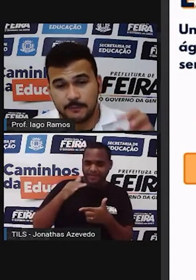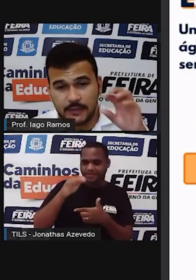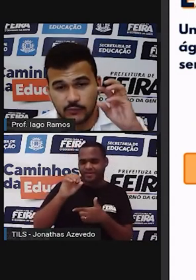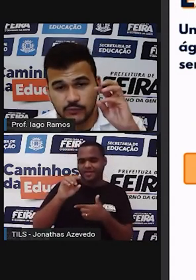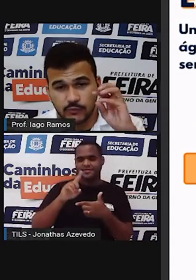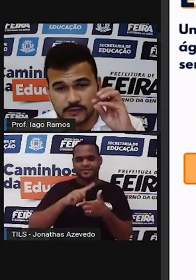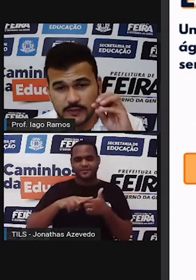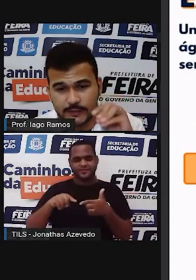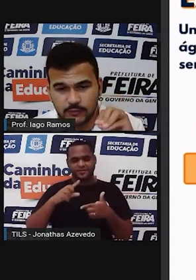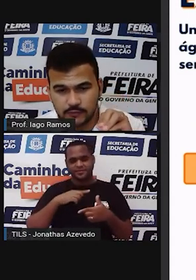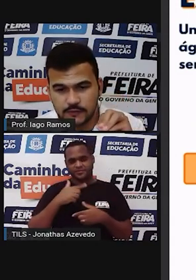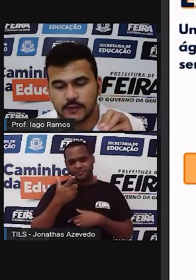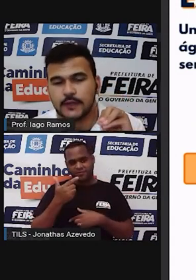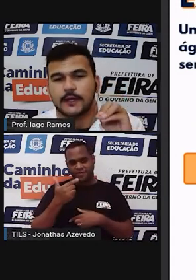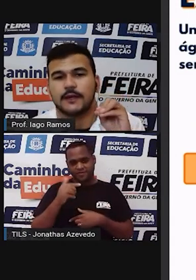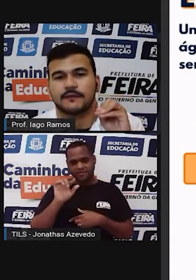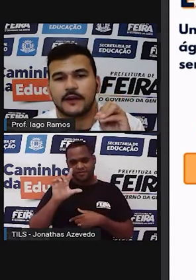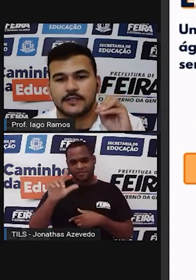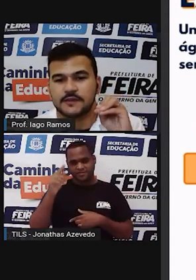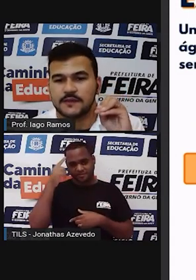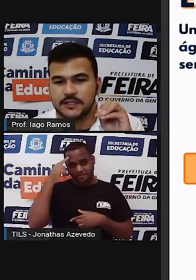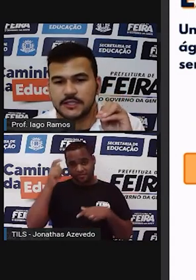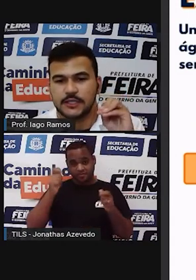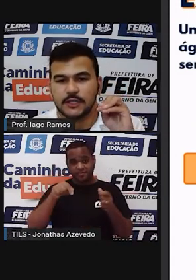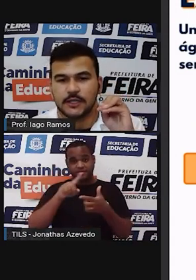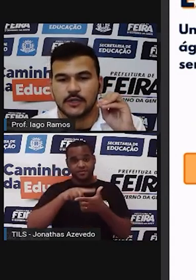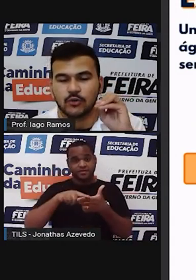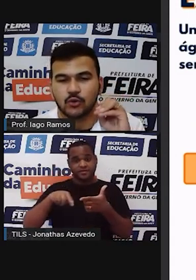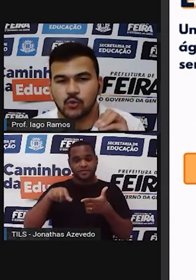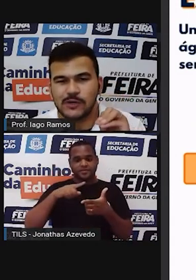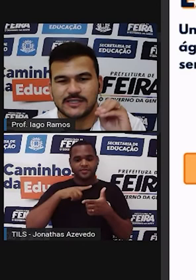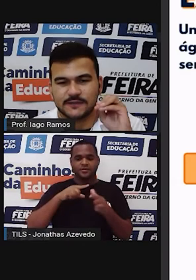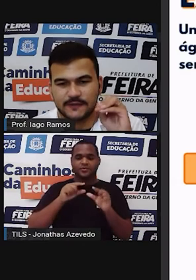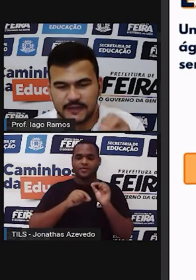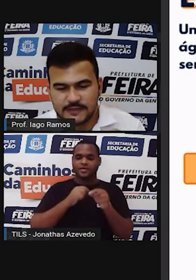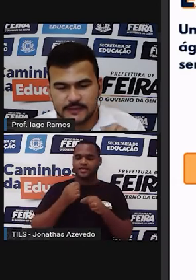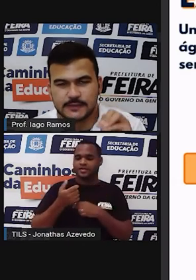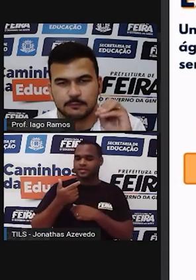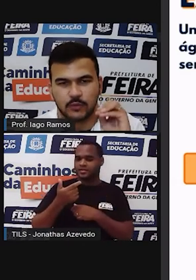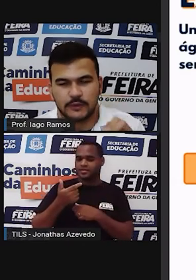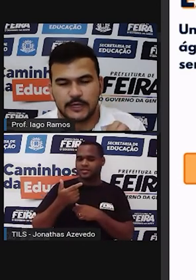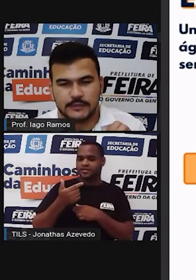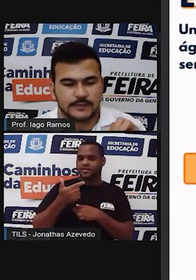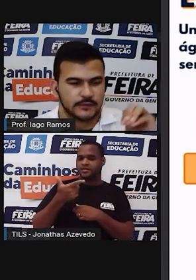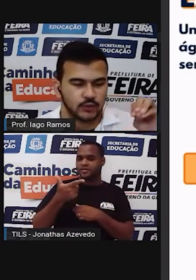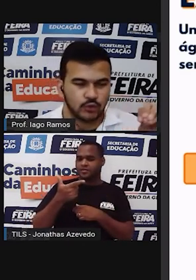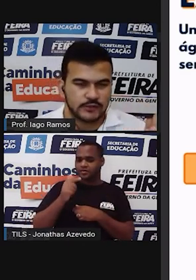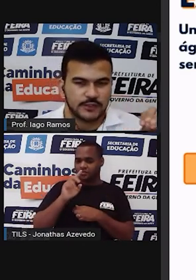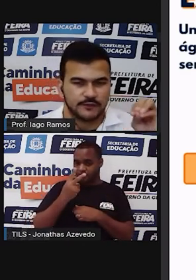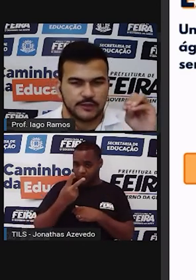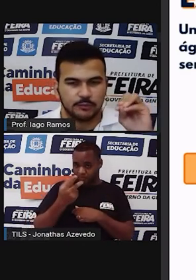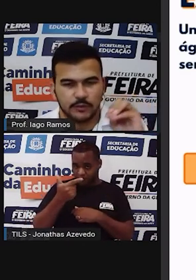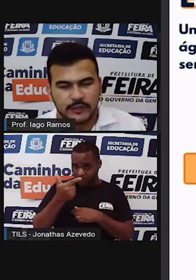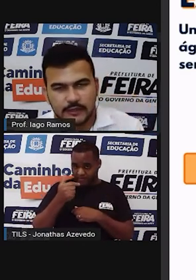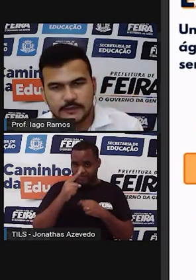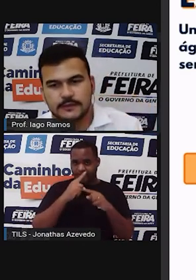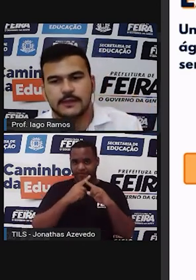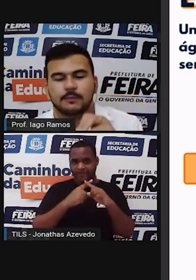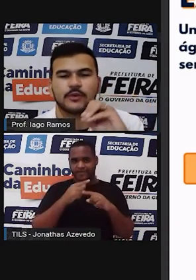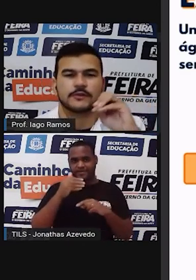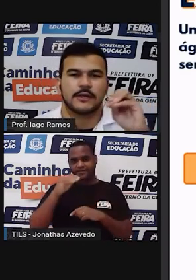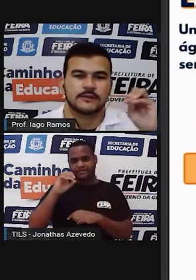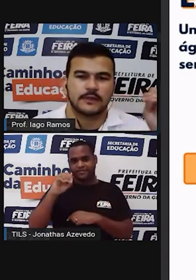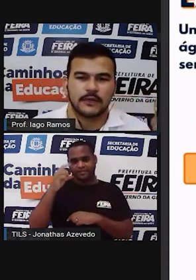Então, vai pegar os 12 litros e vai dividir duas vezes por 10, 12 dividido por 10,